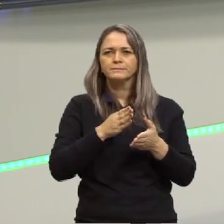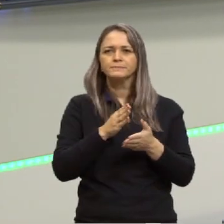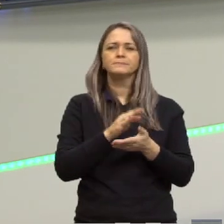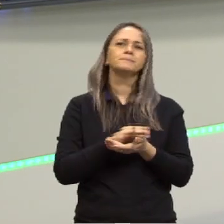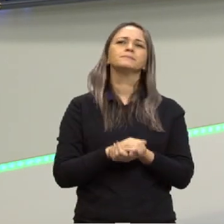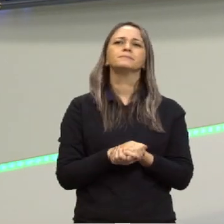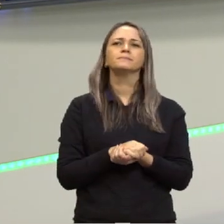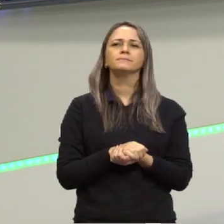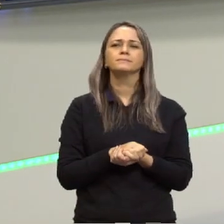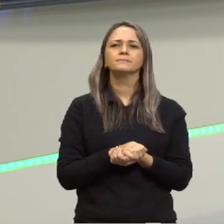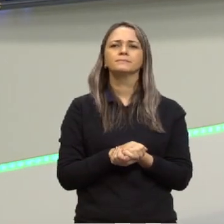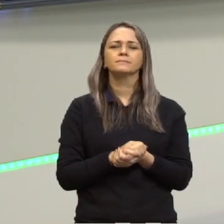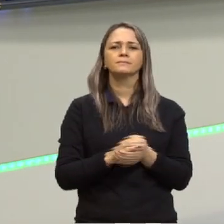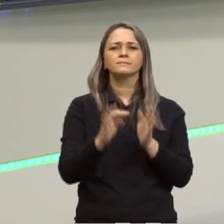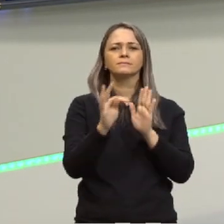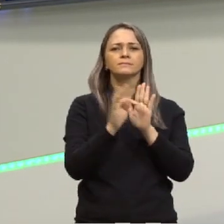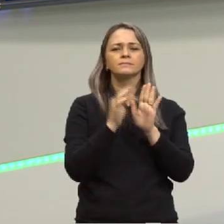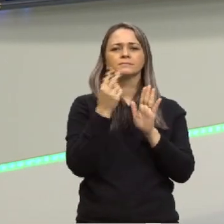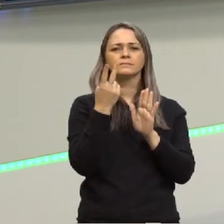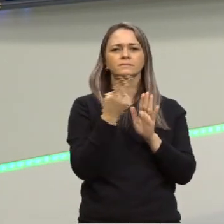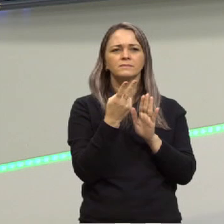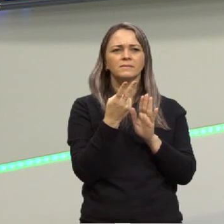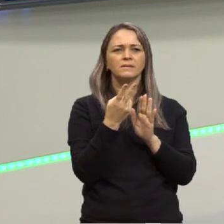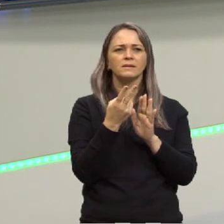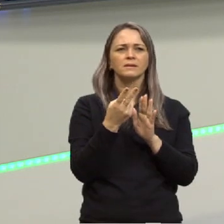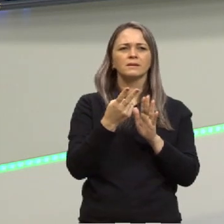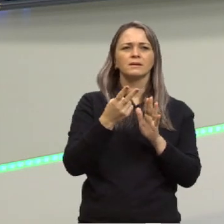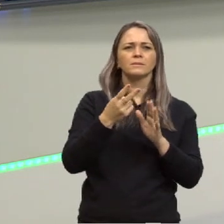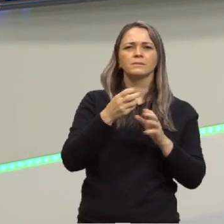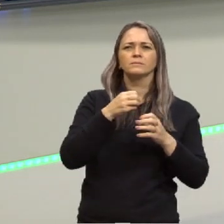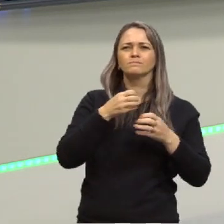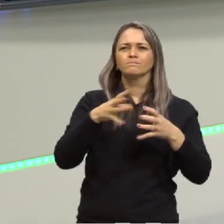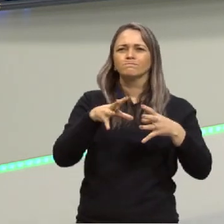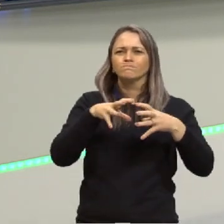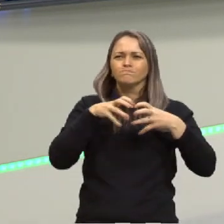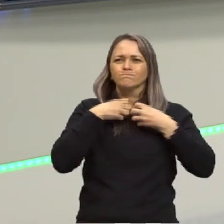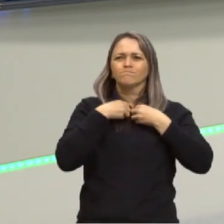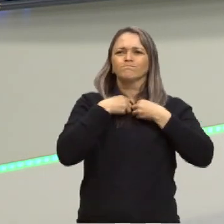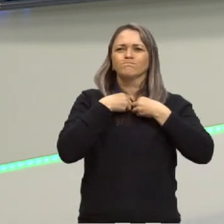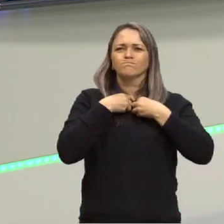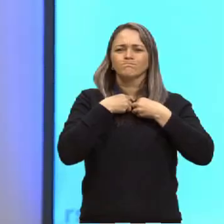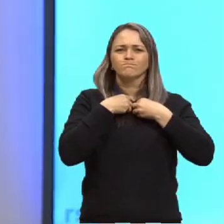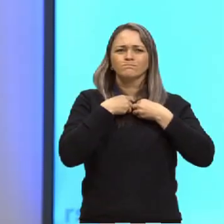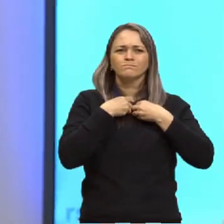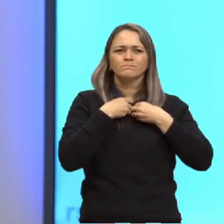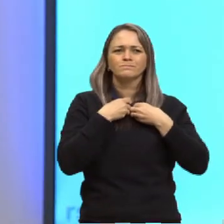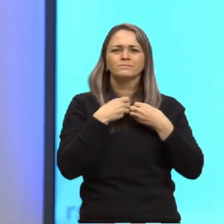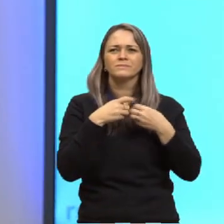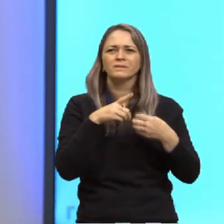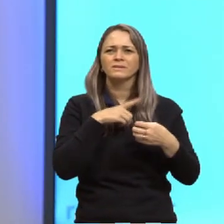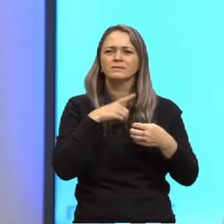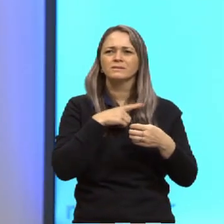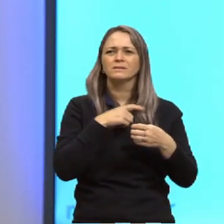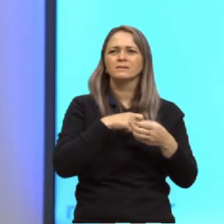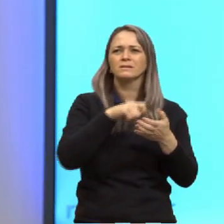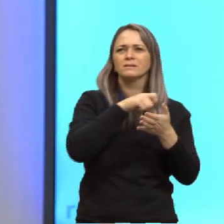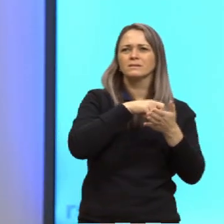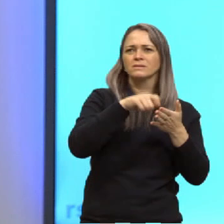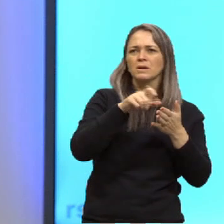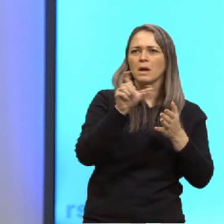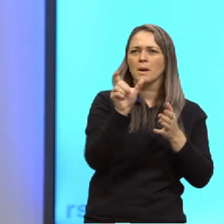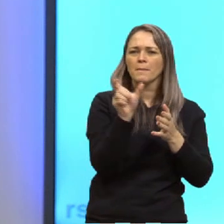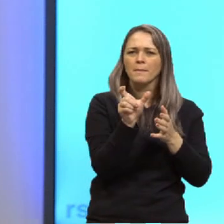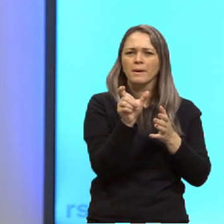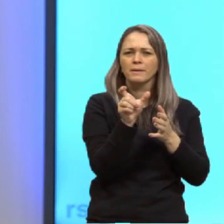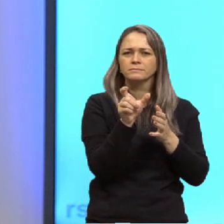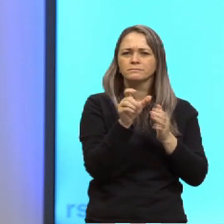no texto 2 fala sobre barbarismo barbarismo é um vício que se comete na escritura de cada uma das partes da